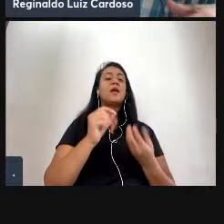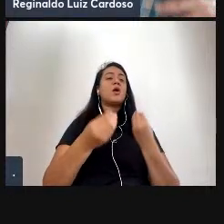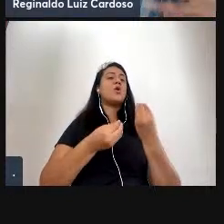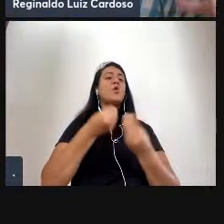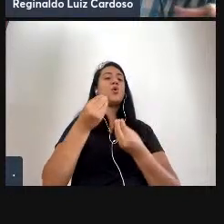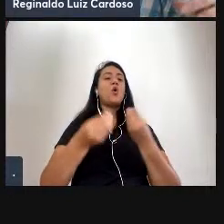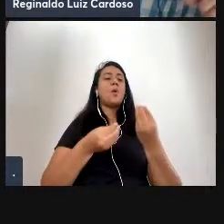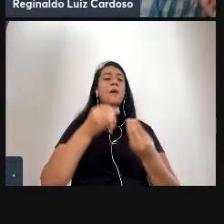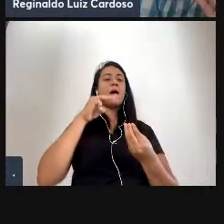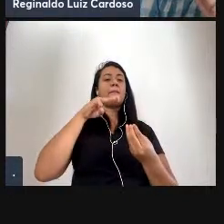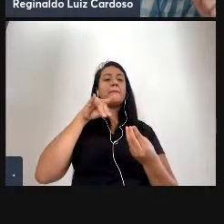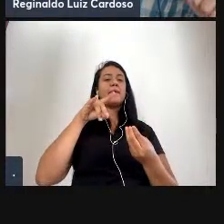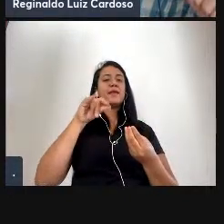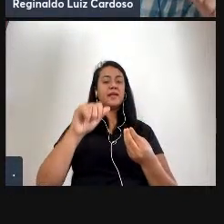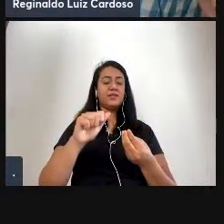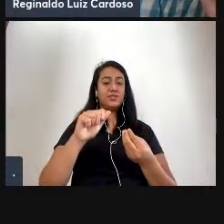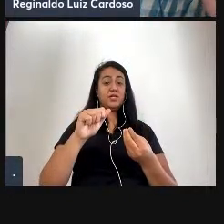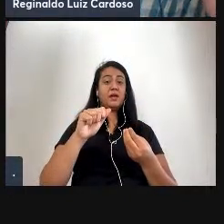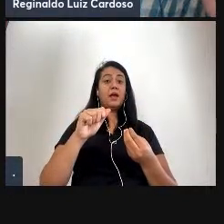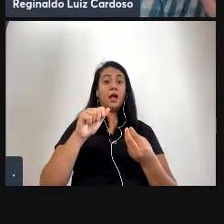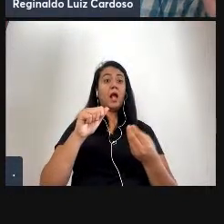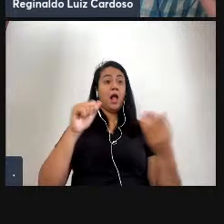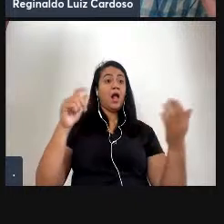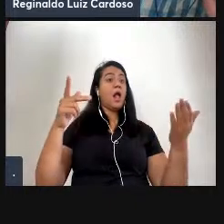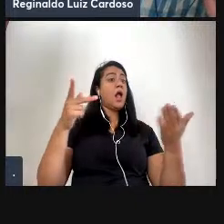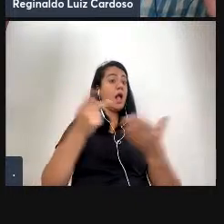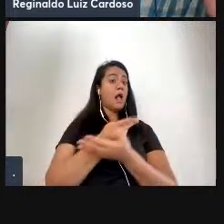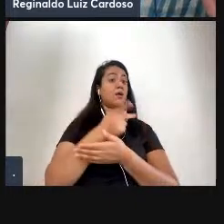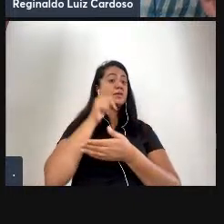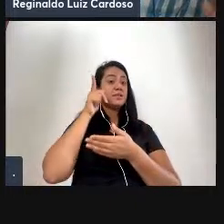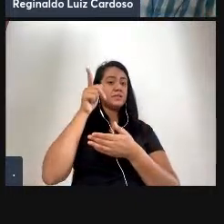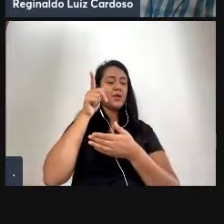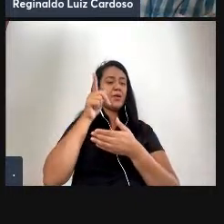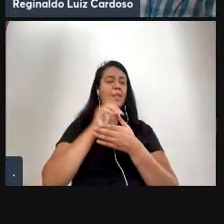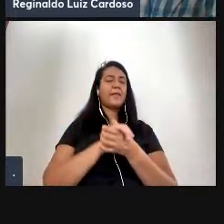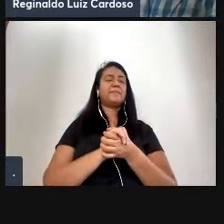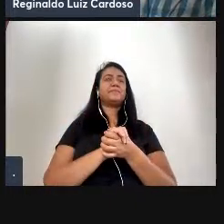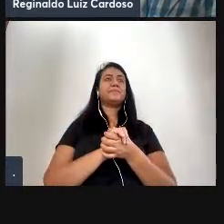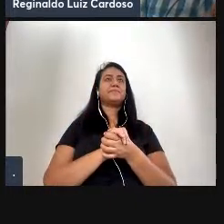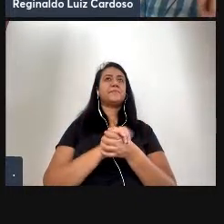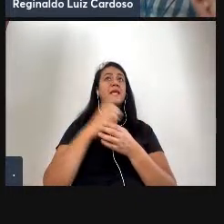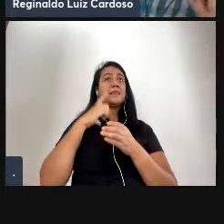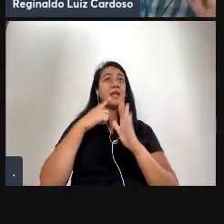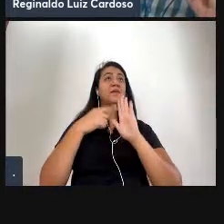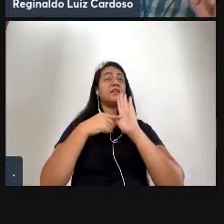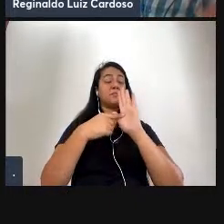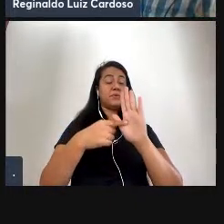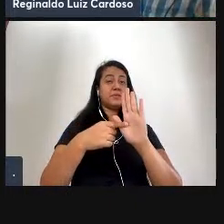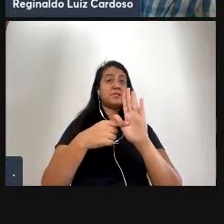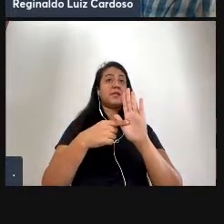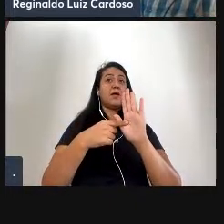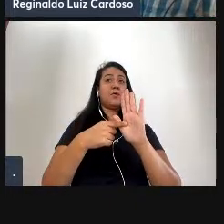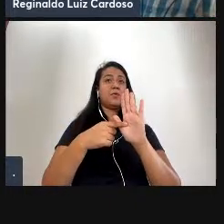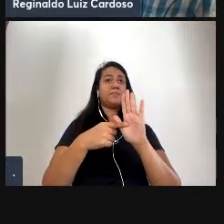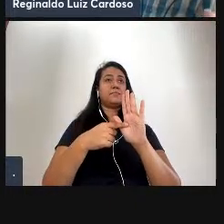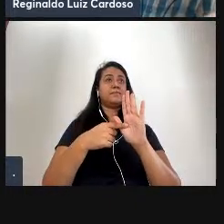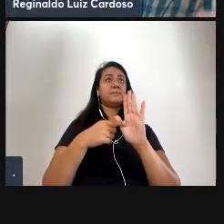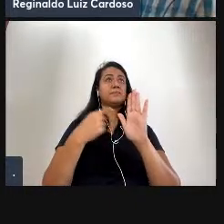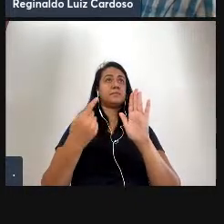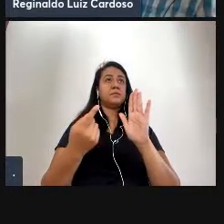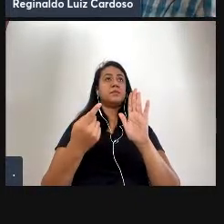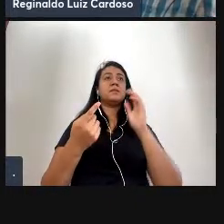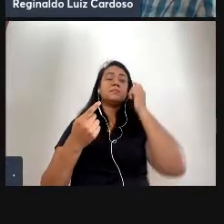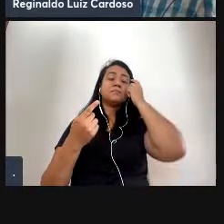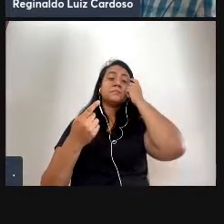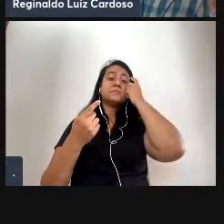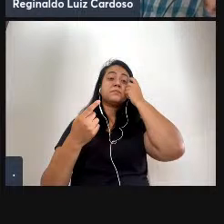ocidental e a cobertura foi muito grande foi intensa e um dos uma das fontes associadas express